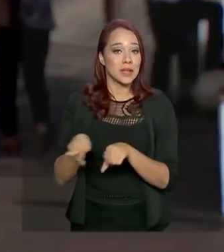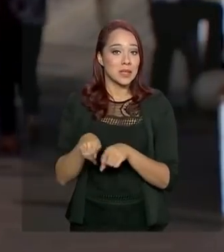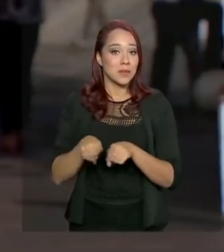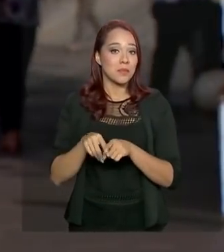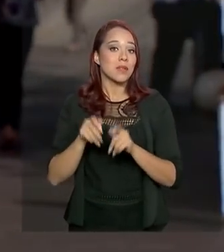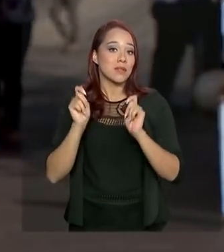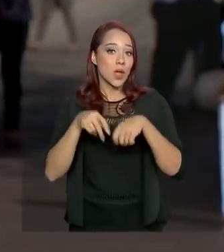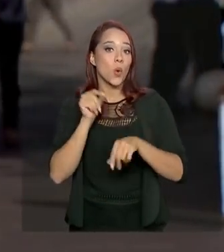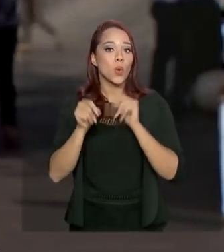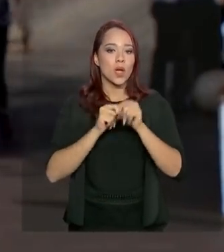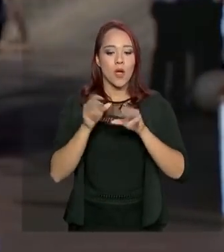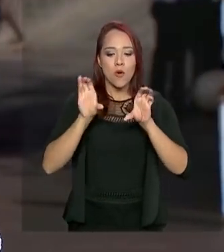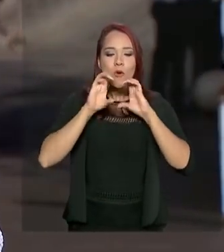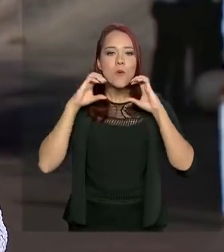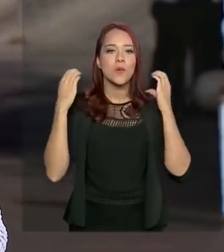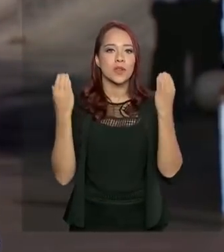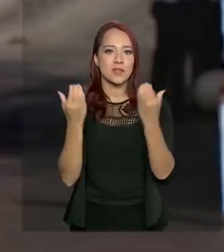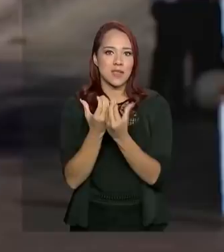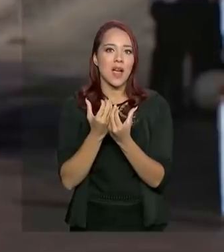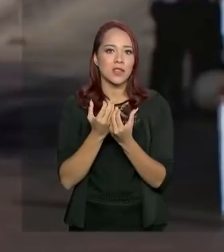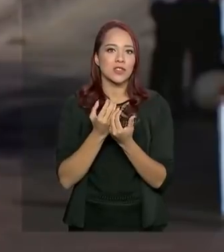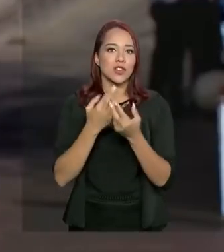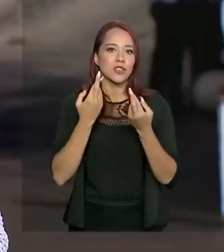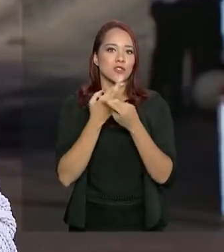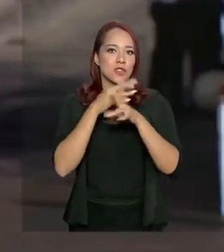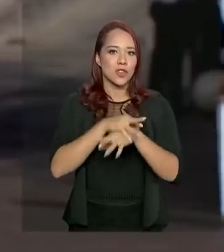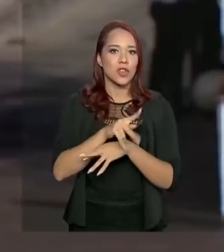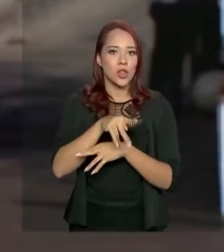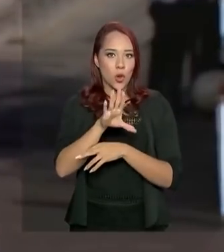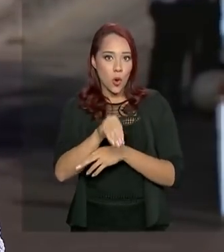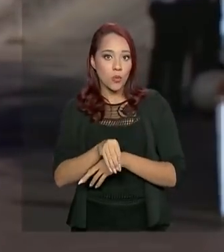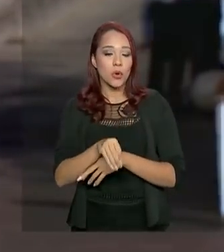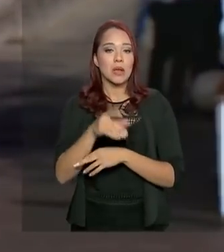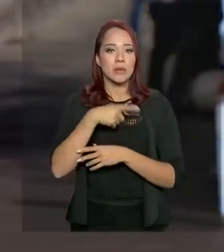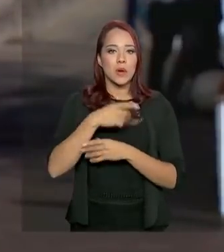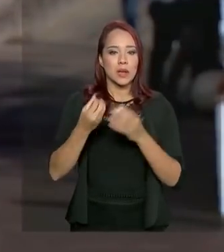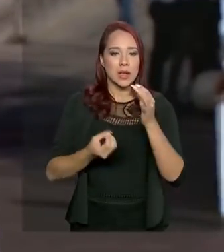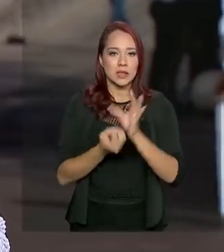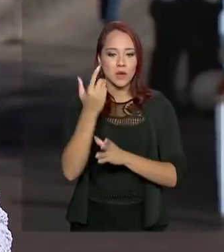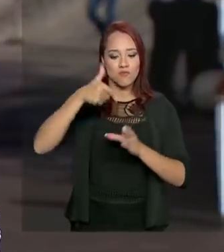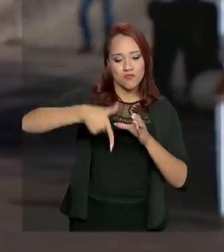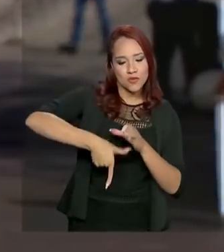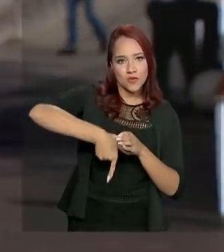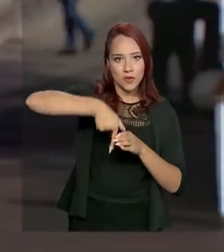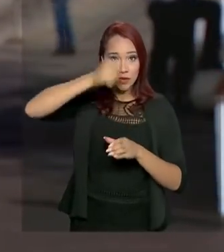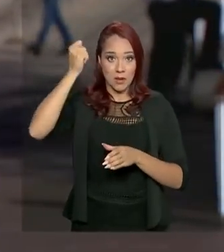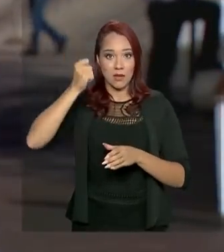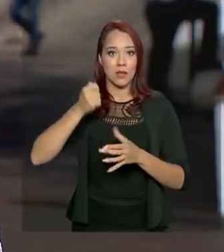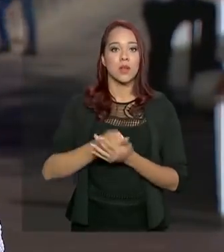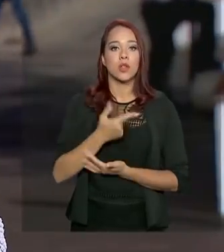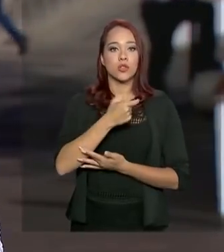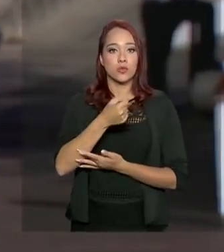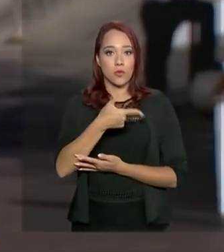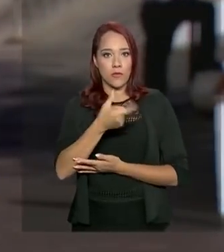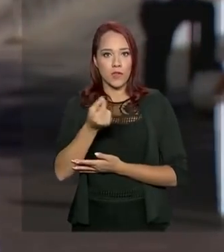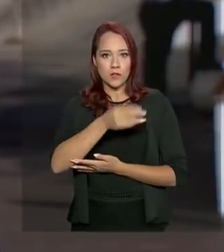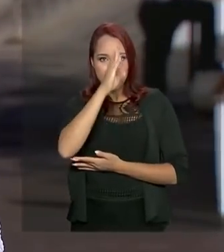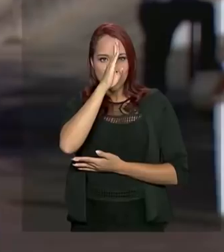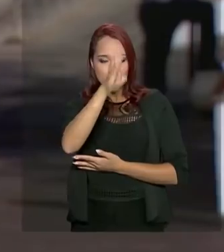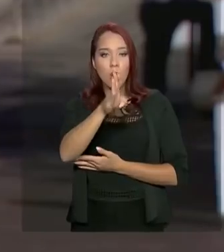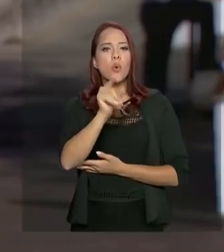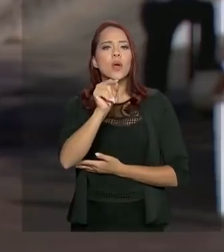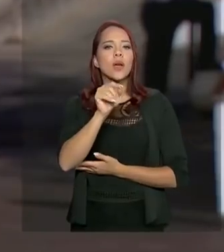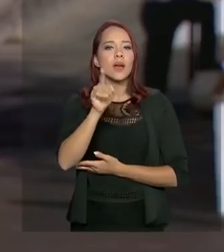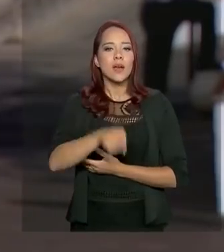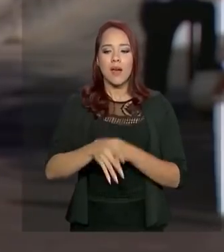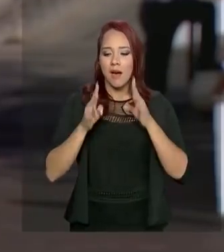atende, por exemplo, comunidades remanescentes de quilombo com a construção de cisternas. Para 2020, a prioridade da pasta vai